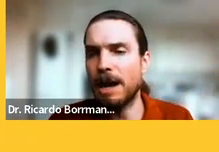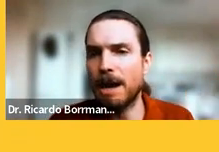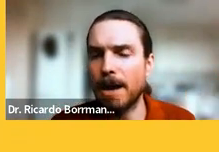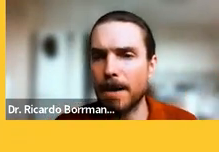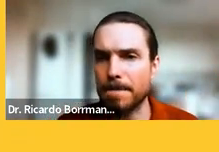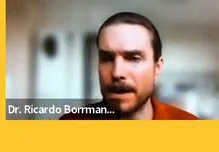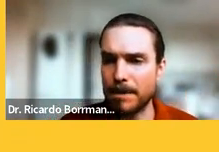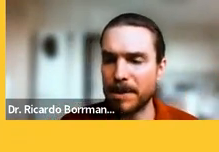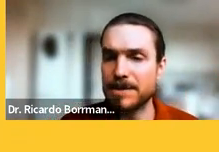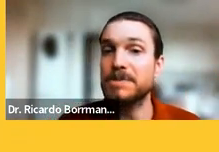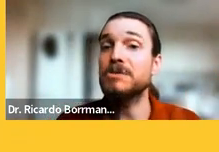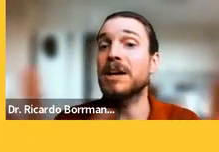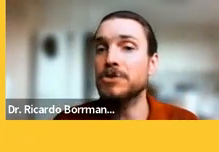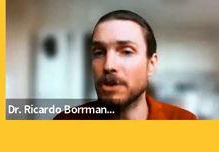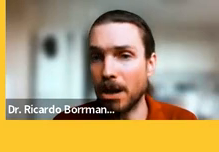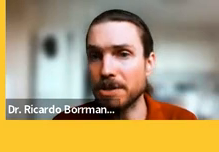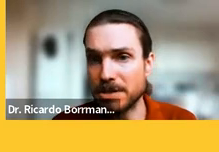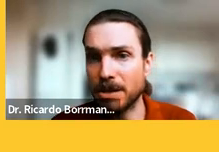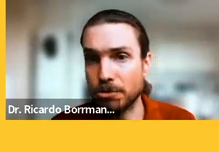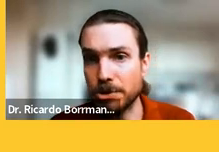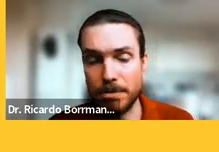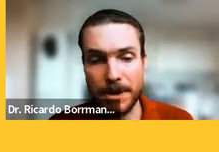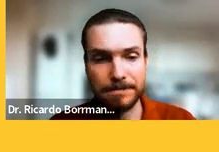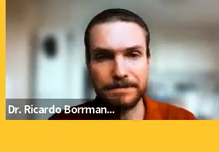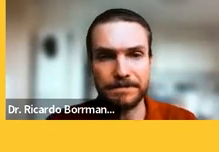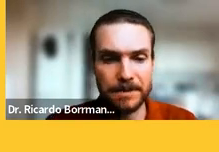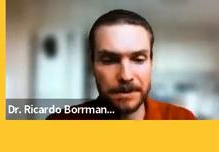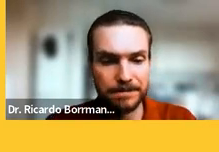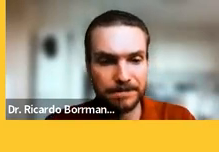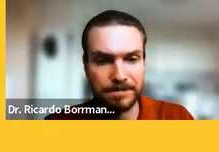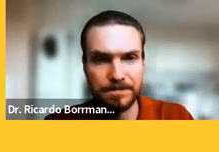de mostrar a percepção internacional desses autores também.